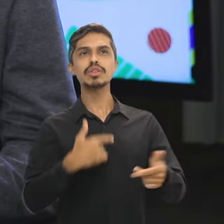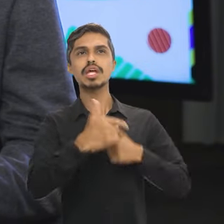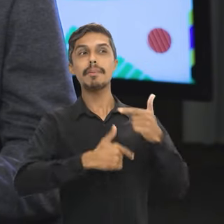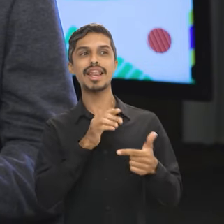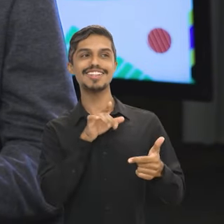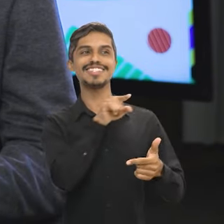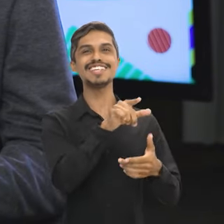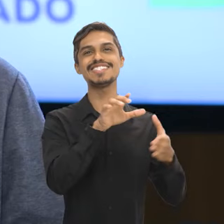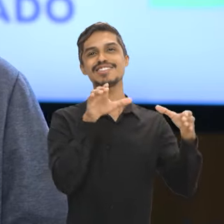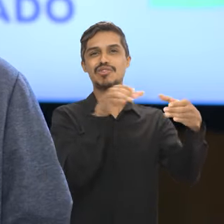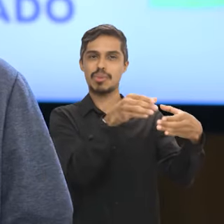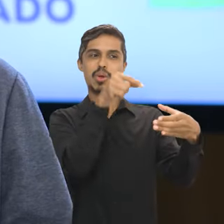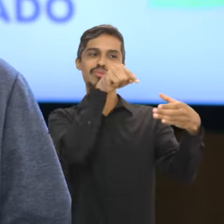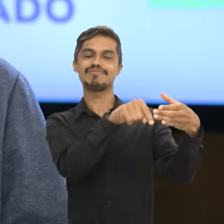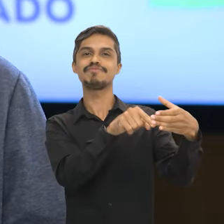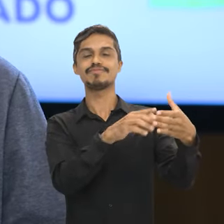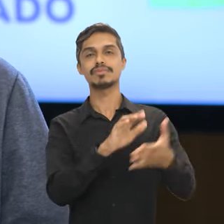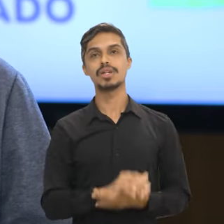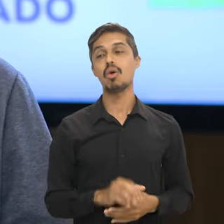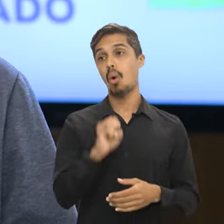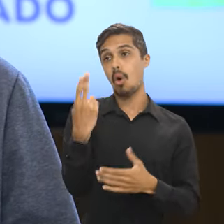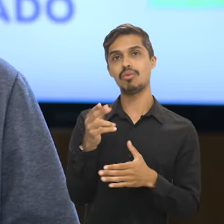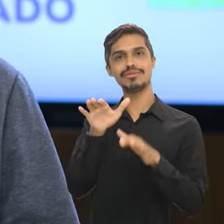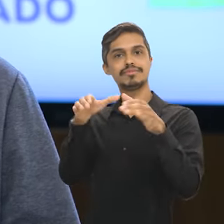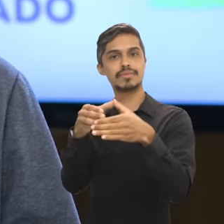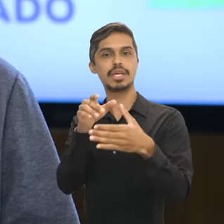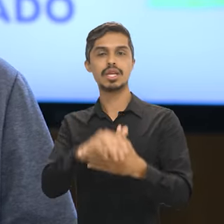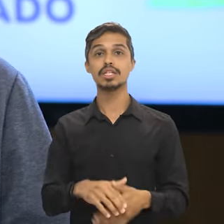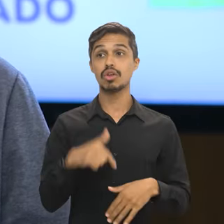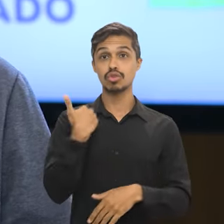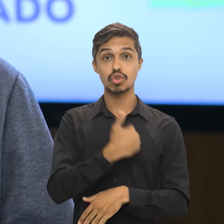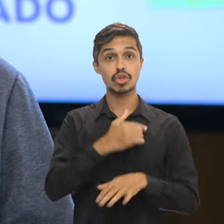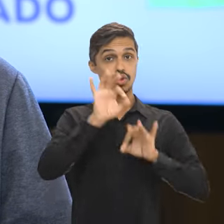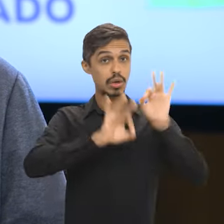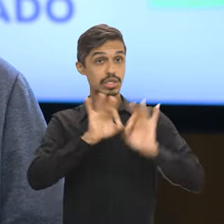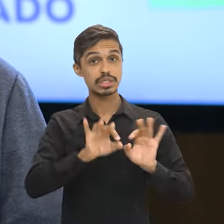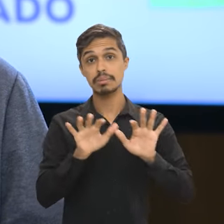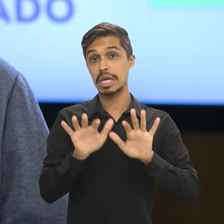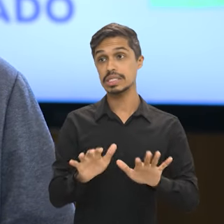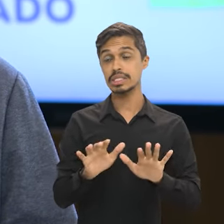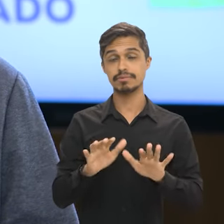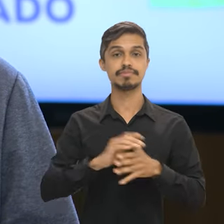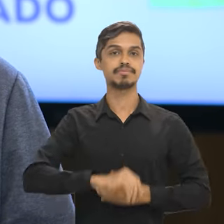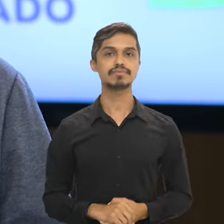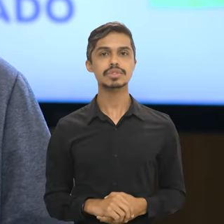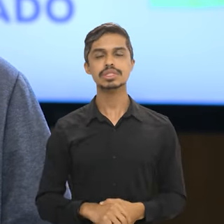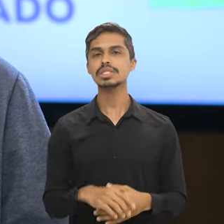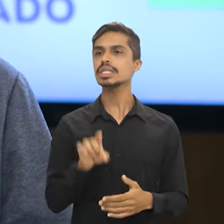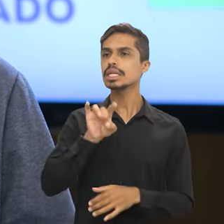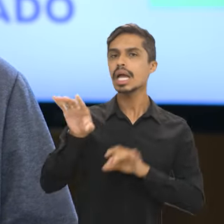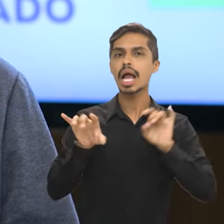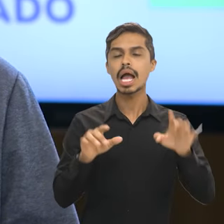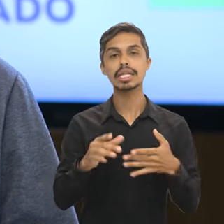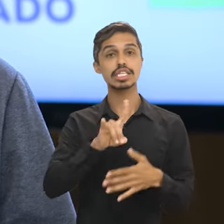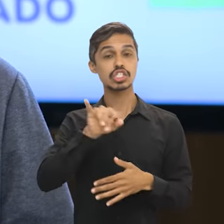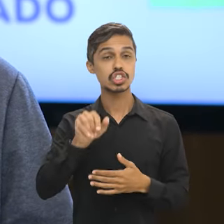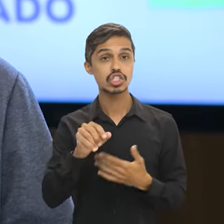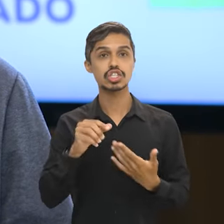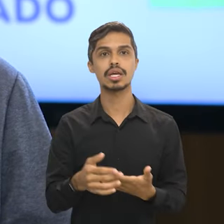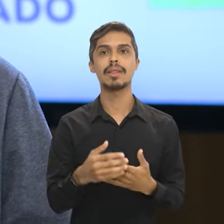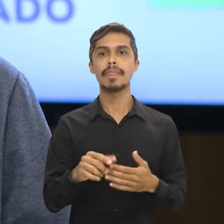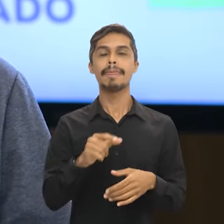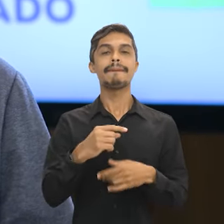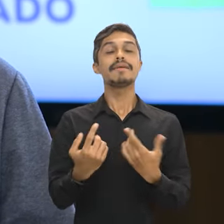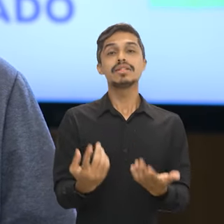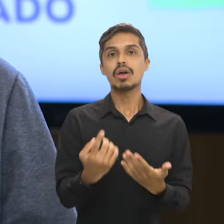dentro do governo federal foi uma das principais razões para a gente dividir as diferentes vagas em blocos. Então, cada candidato, no dia da